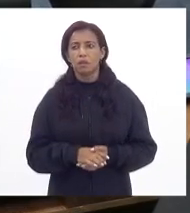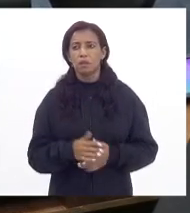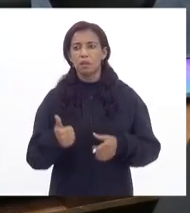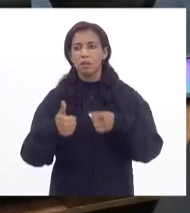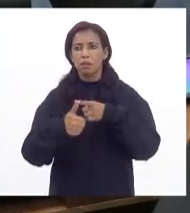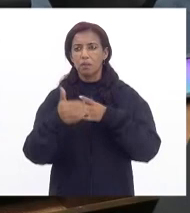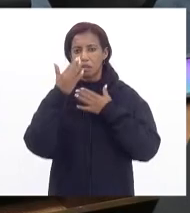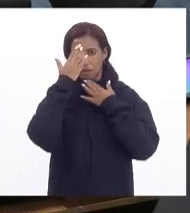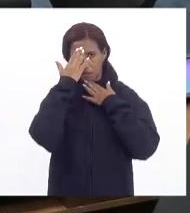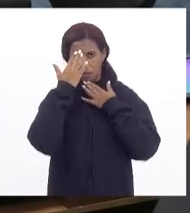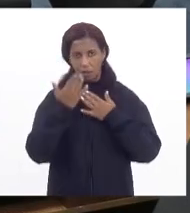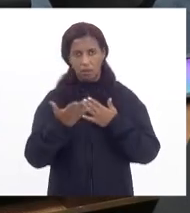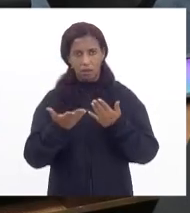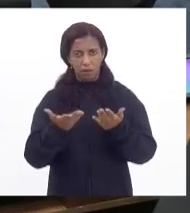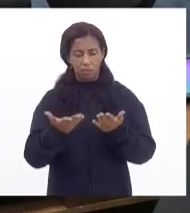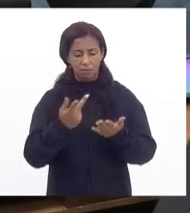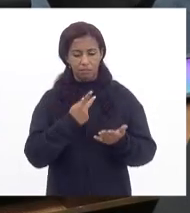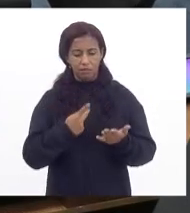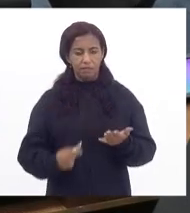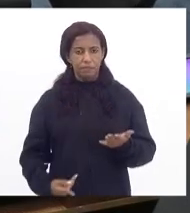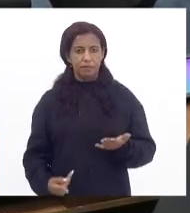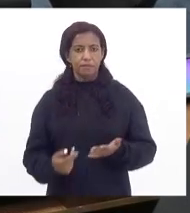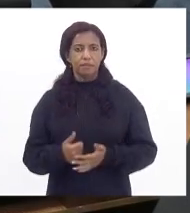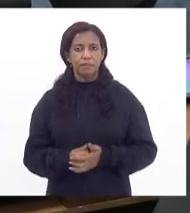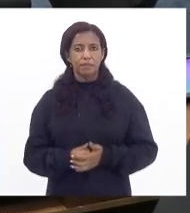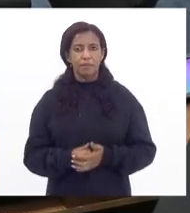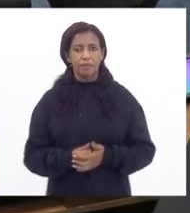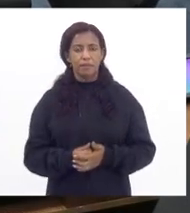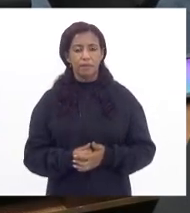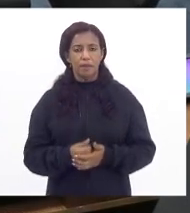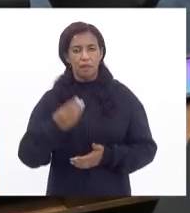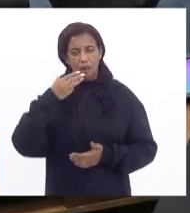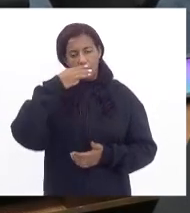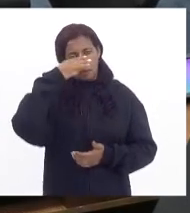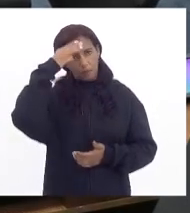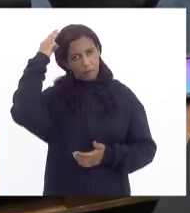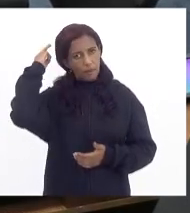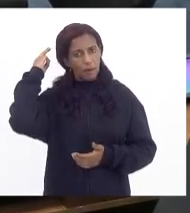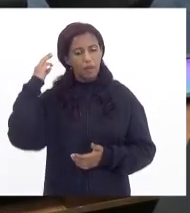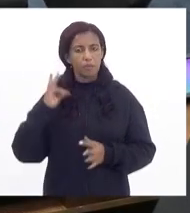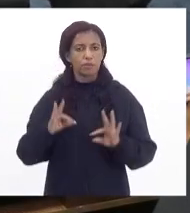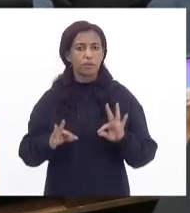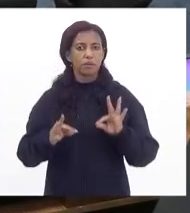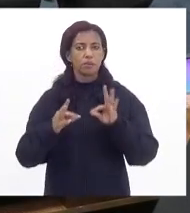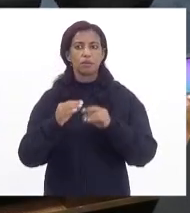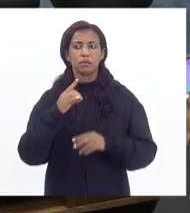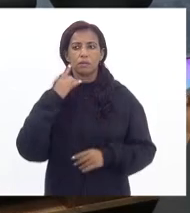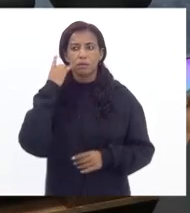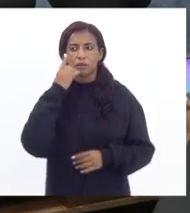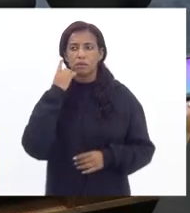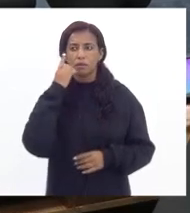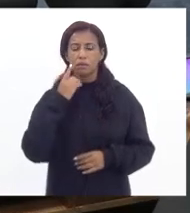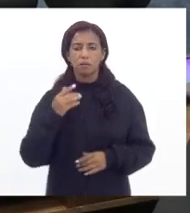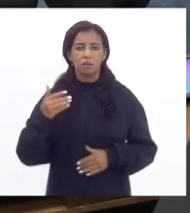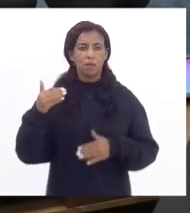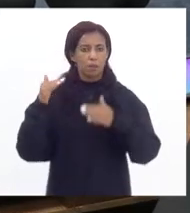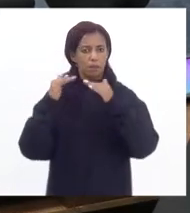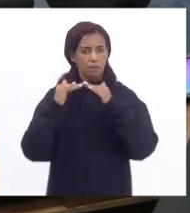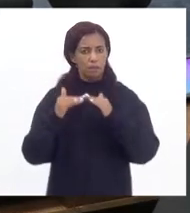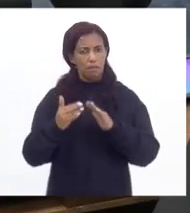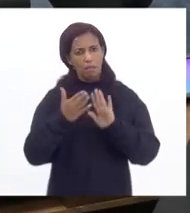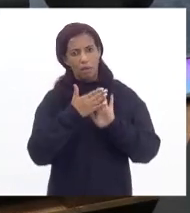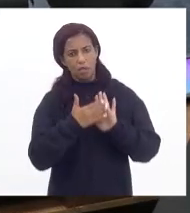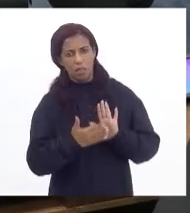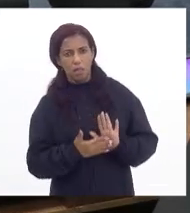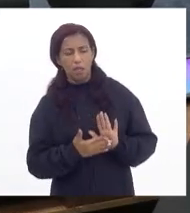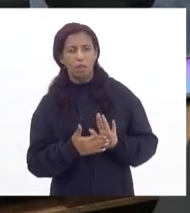agradecer a vossa excelência, ao deputado Márcio Pacheco e a todos os deputados que deram pareceres, fizeram